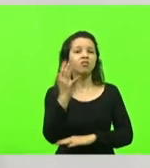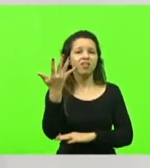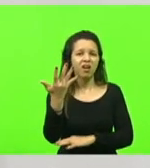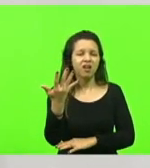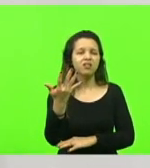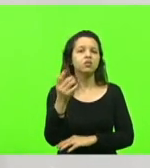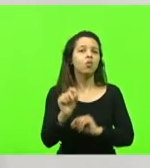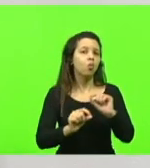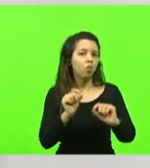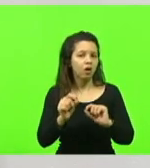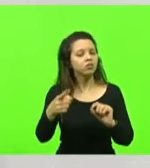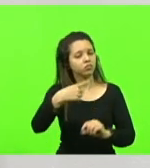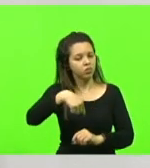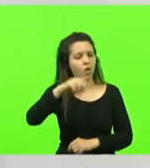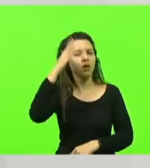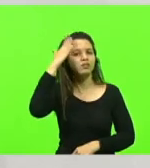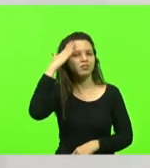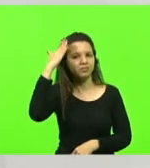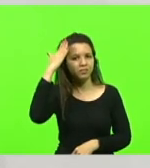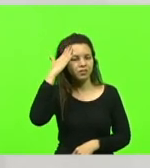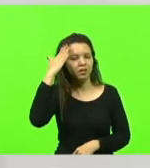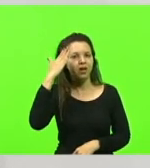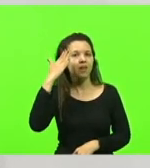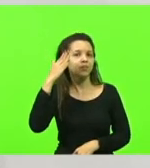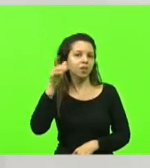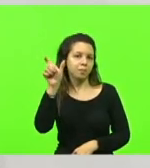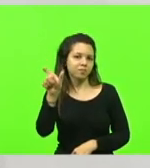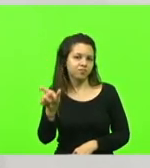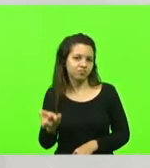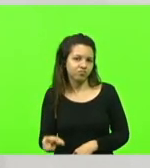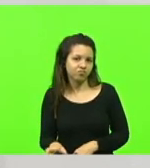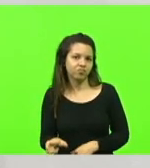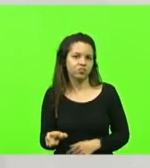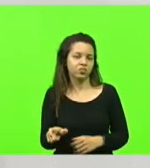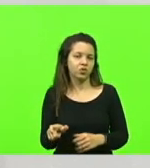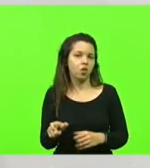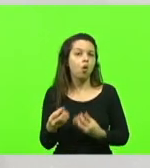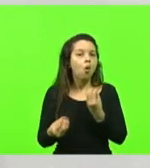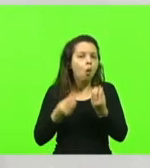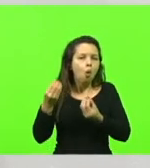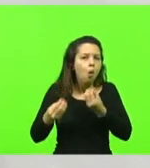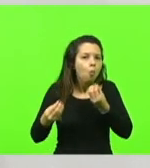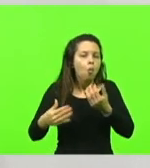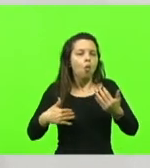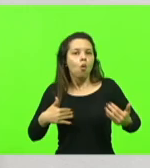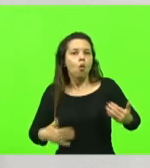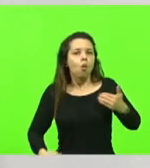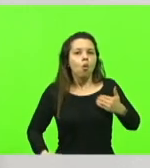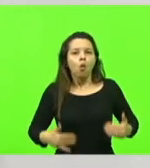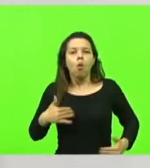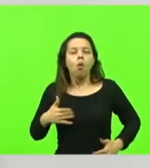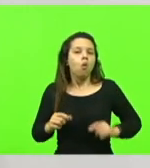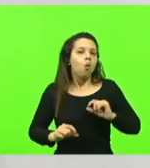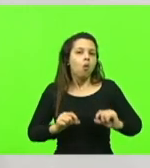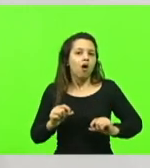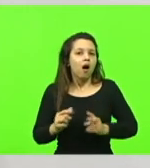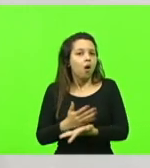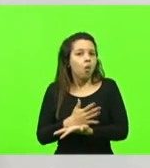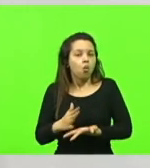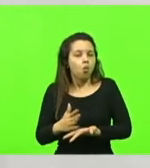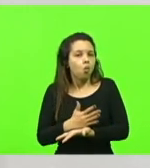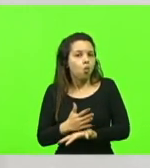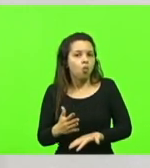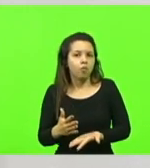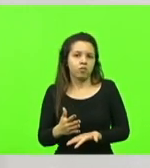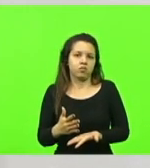geralmente pessoas, dependendo da forma de paralisia cerebral, algumas que não implicam